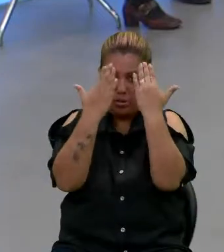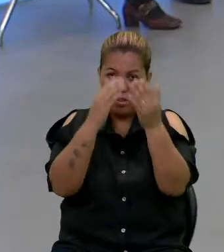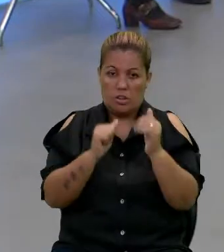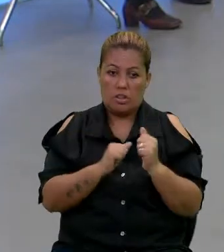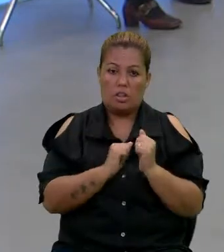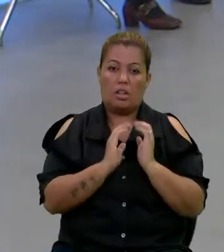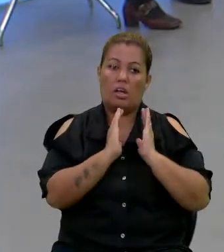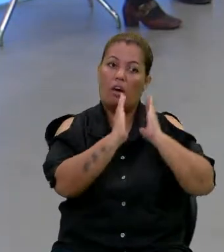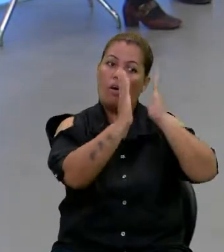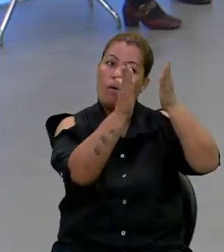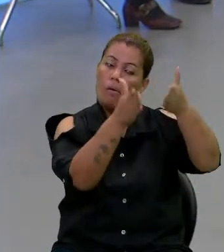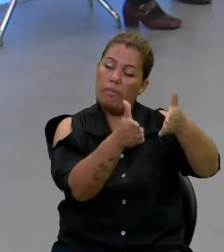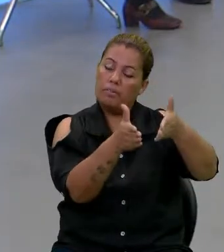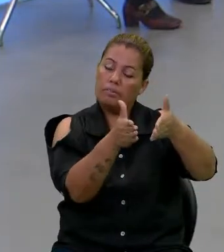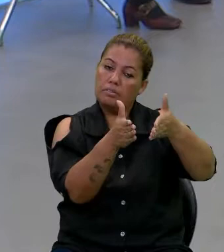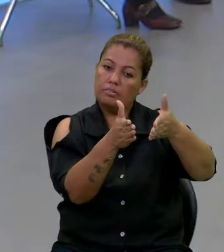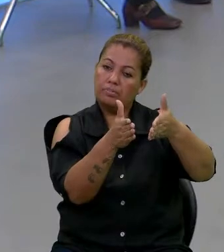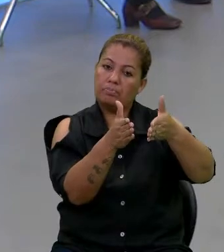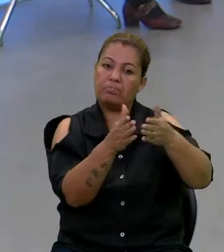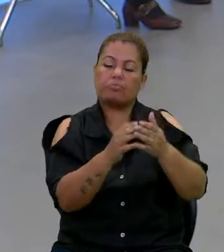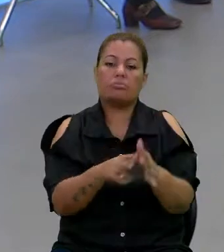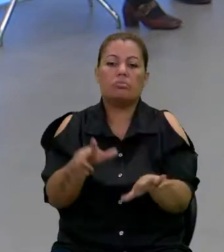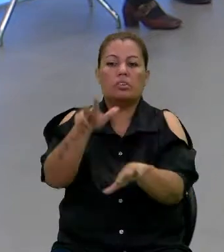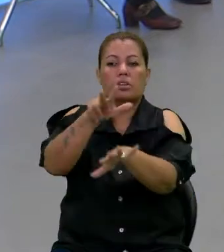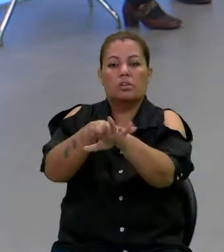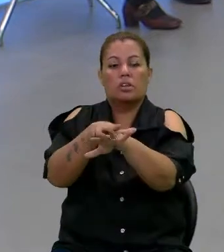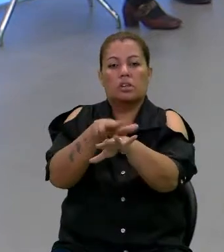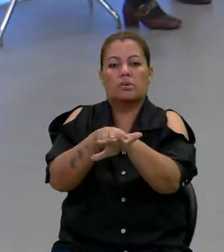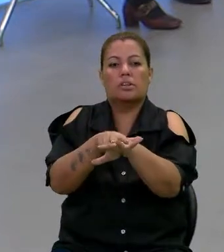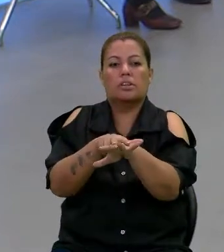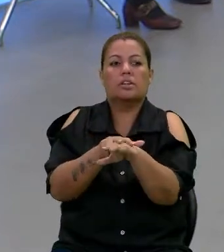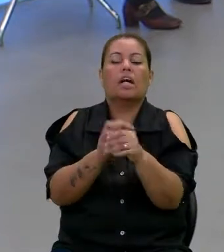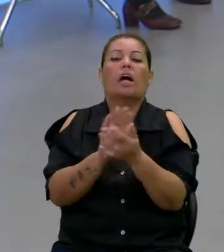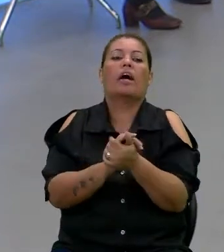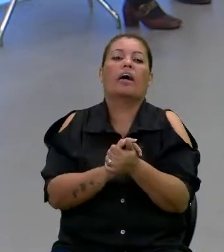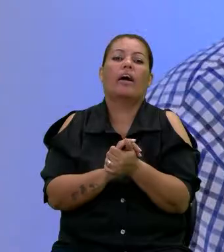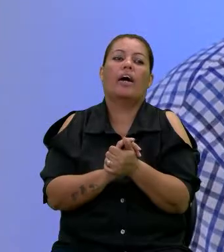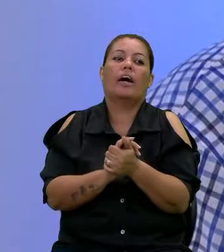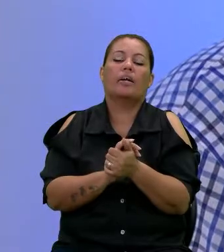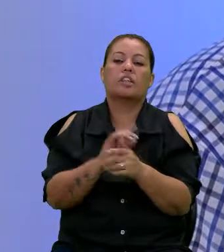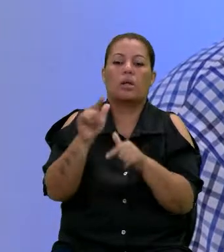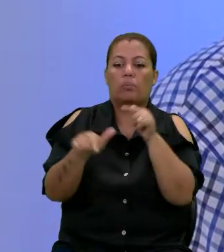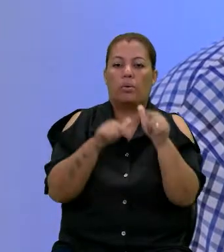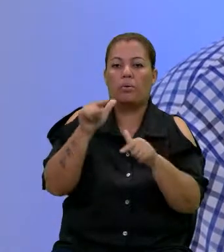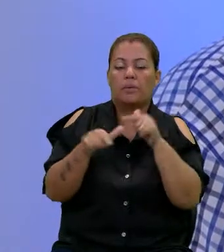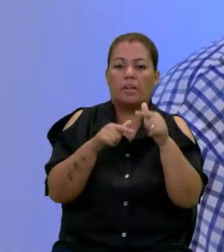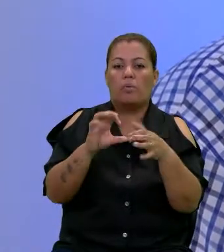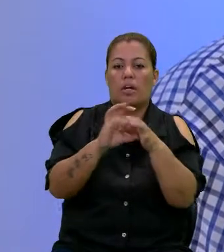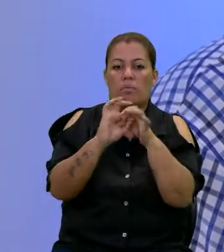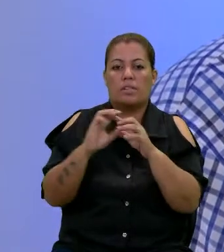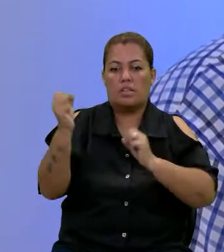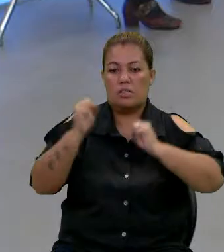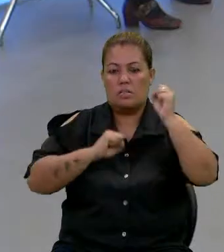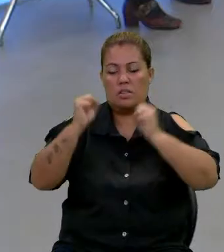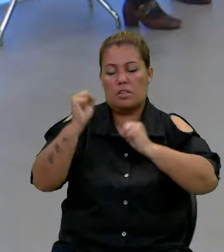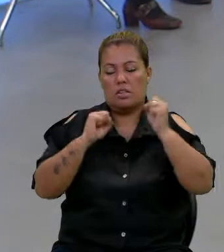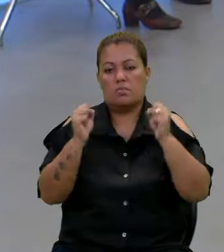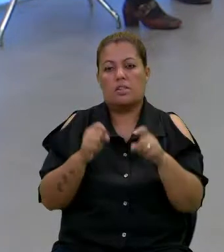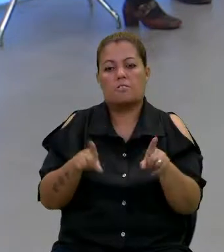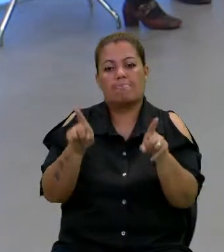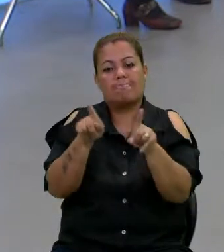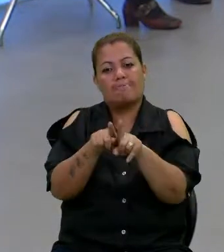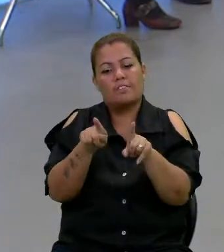encaminhamento dos pacientes que viram candidatos para um trabalho em parceria com as empresas. Mas a gente